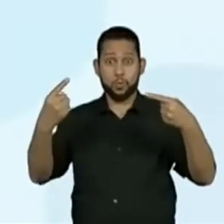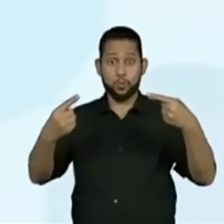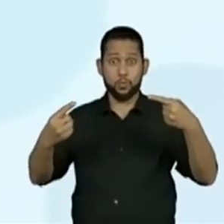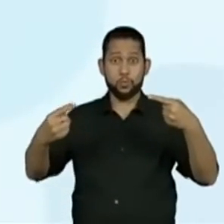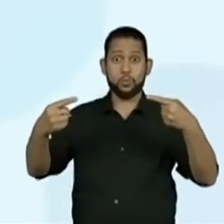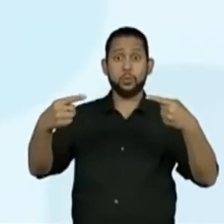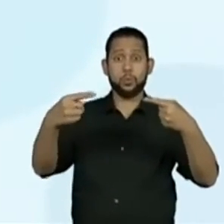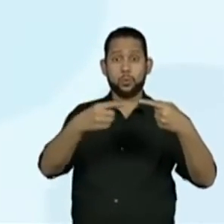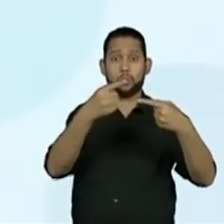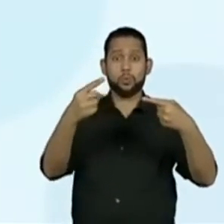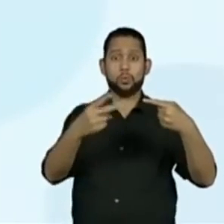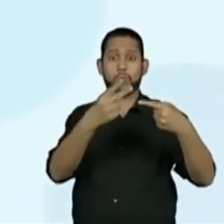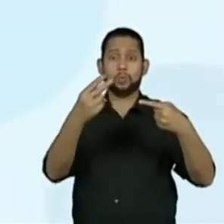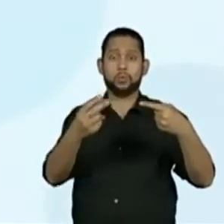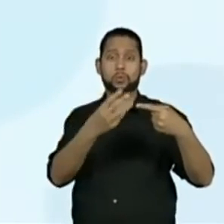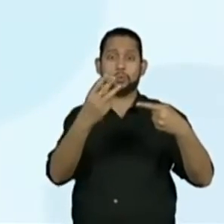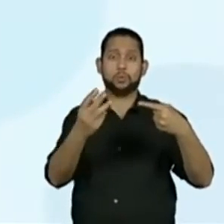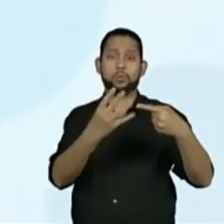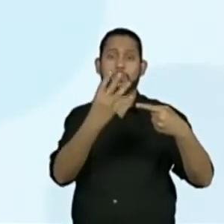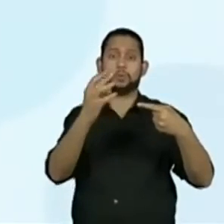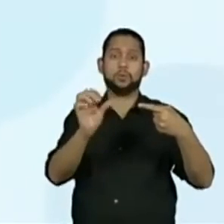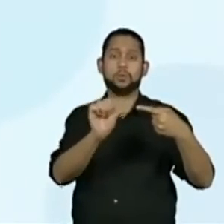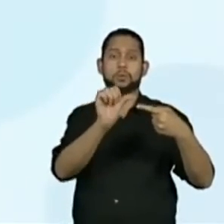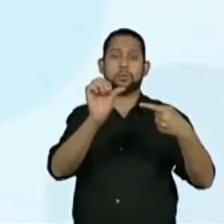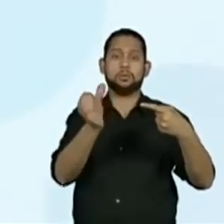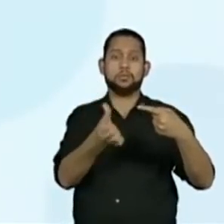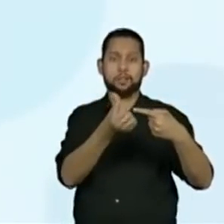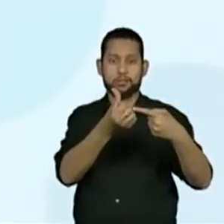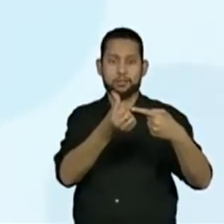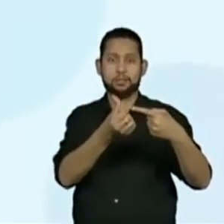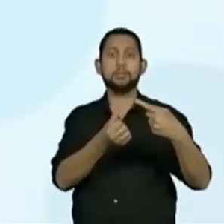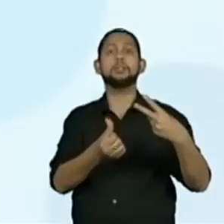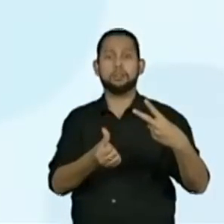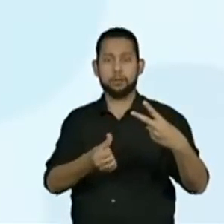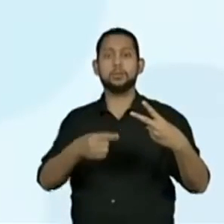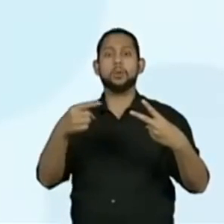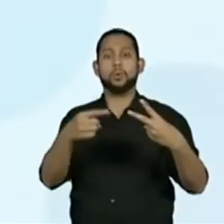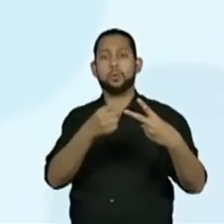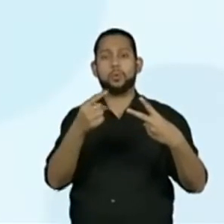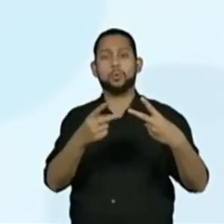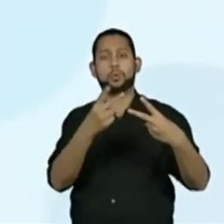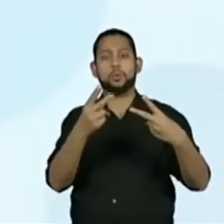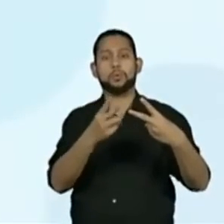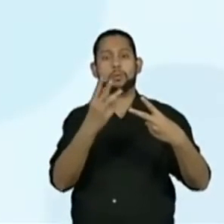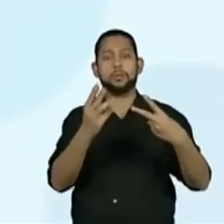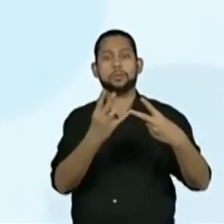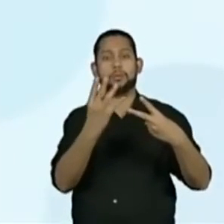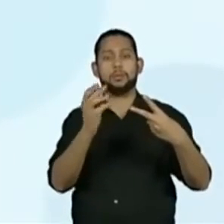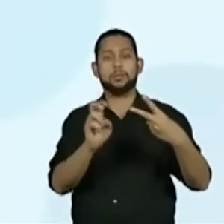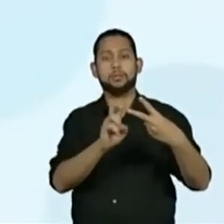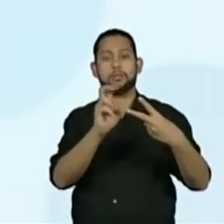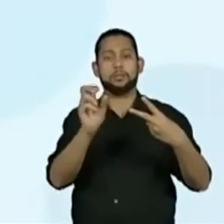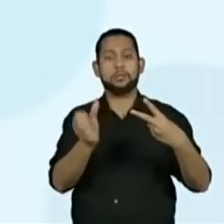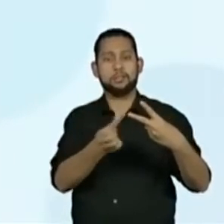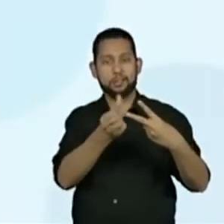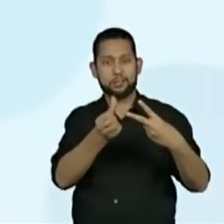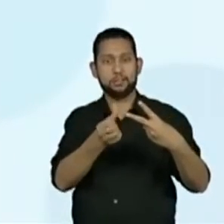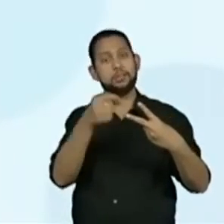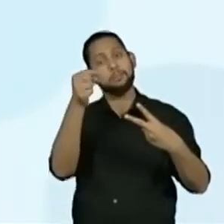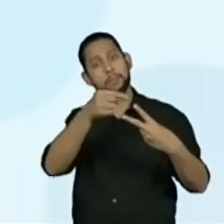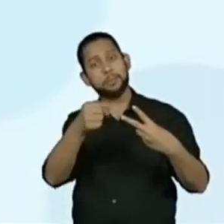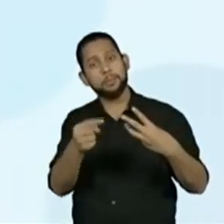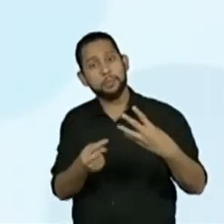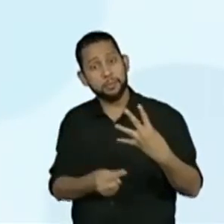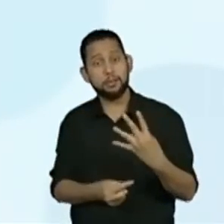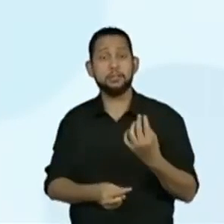atentos e acertando tudo, certo? Então, vamos lá, aqui o aluno pode colocar, assim, as possibilidades. Tabela,